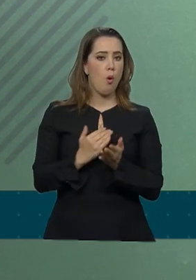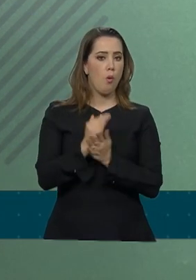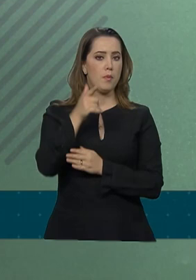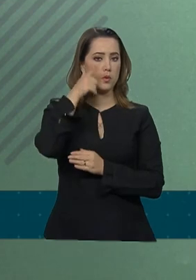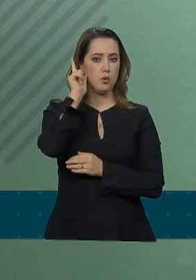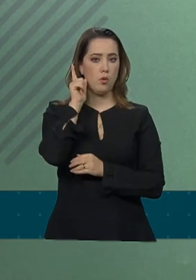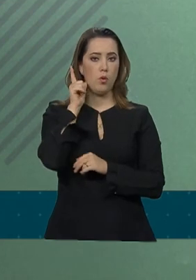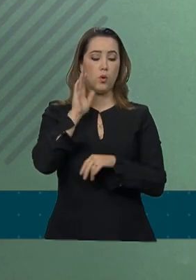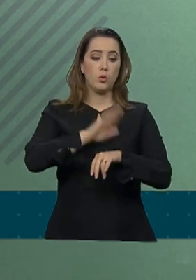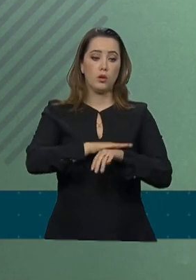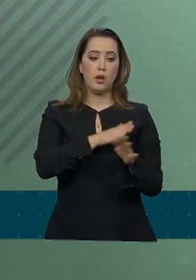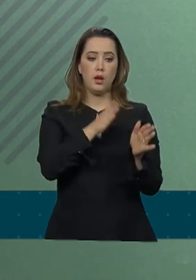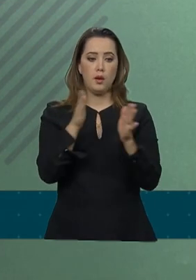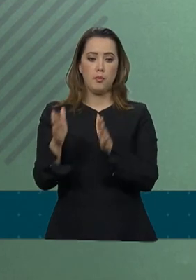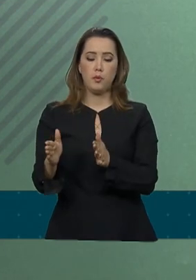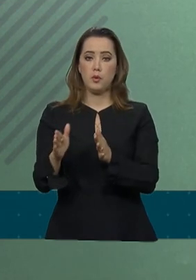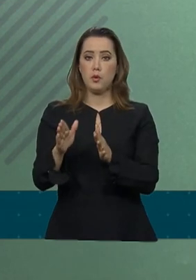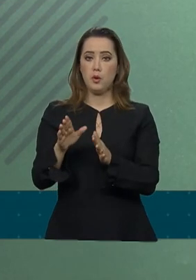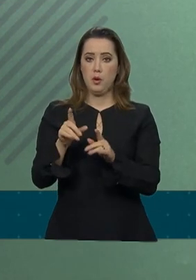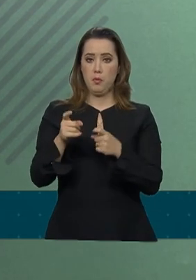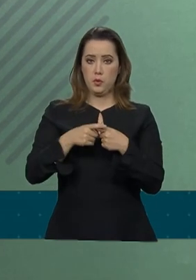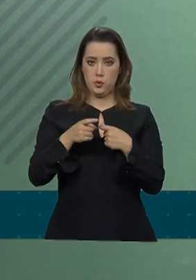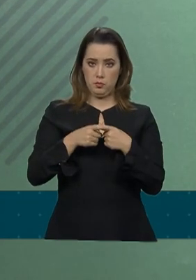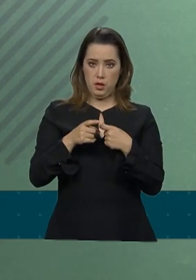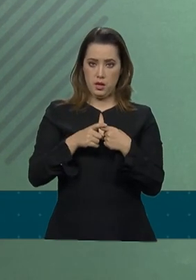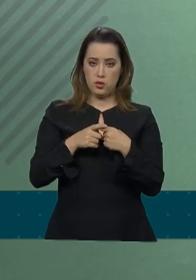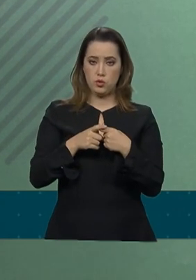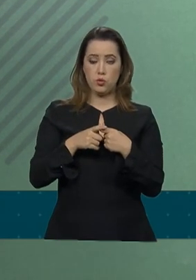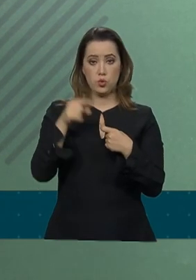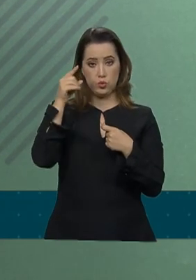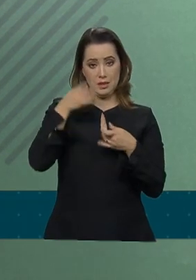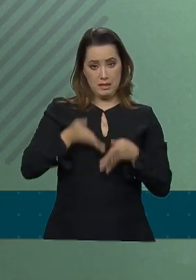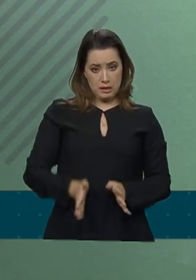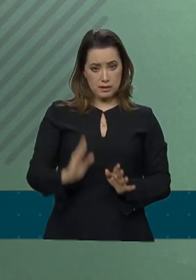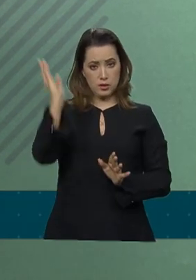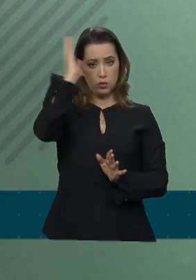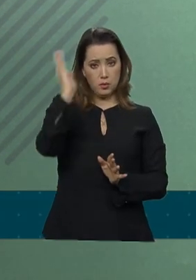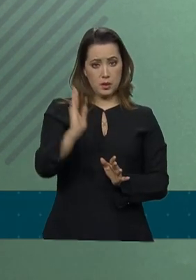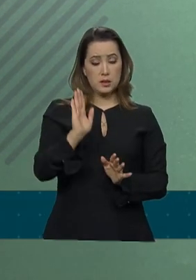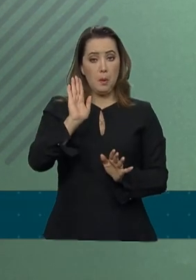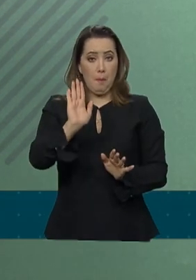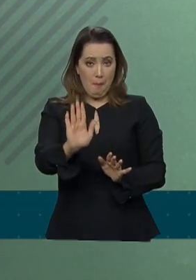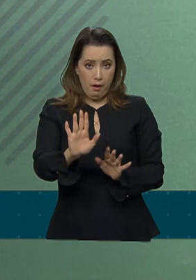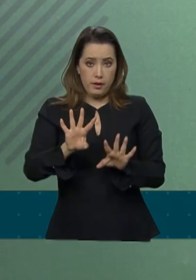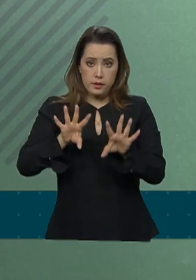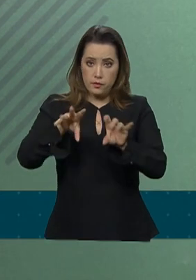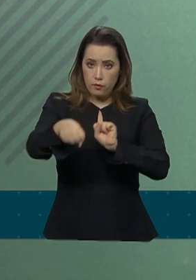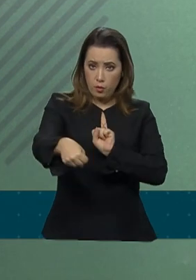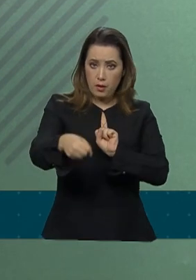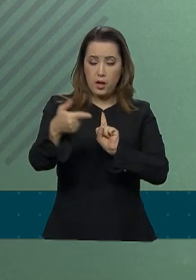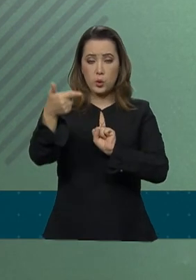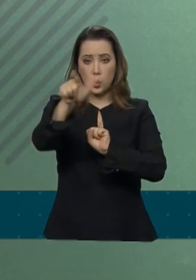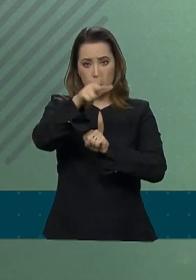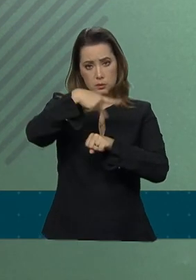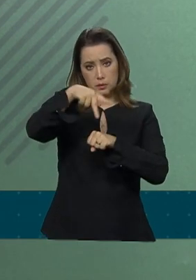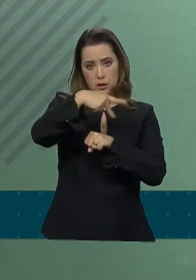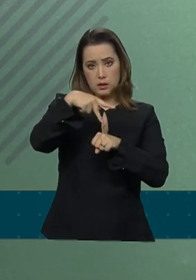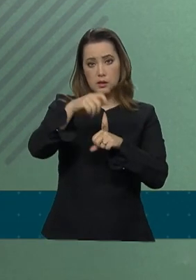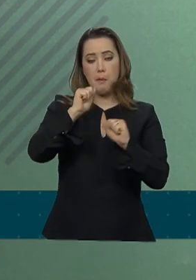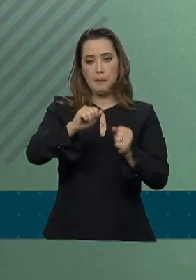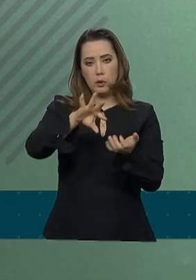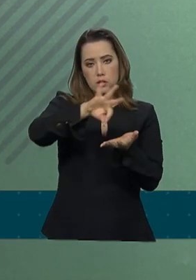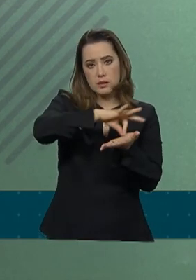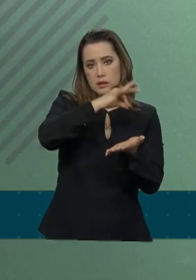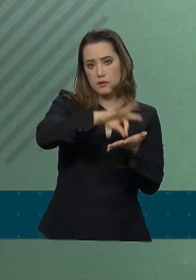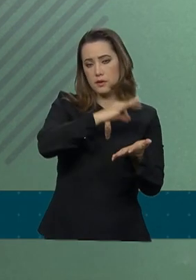brasileiros formados em instituições estrangeiras se inscreverem para uma das 600